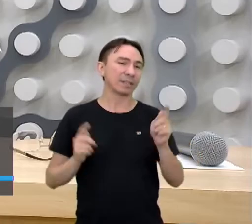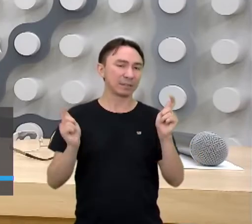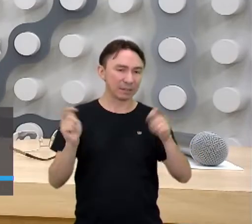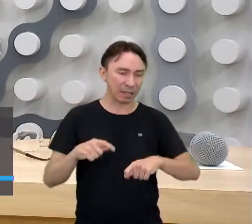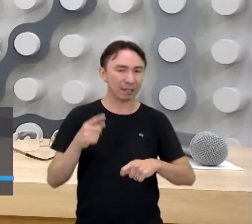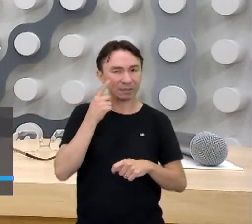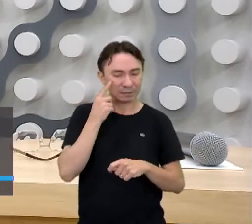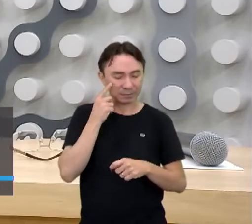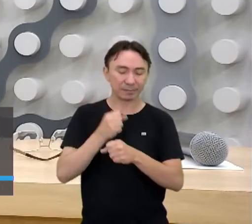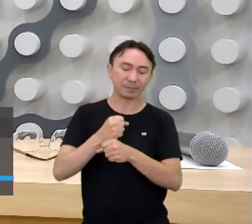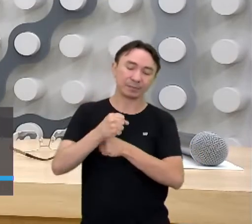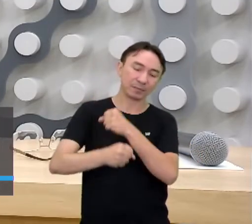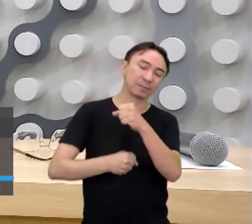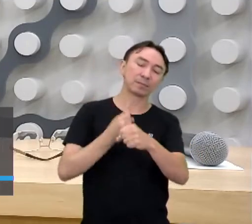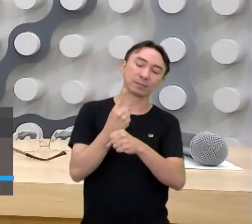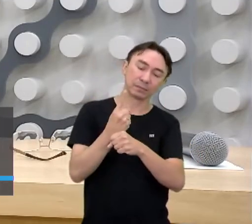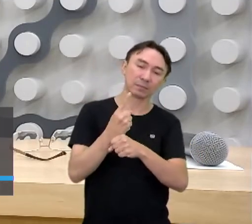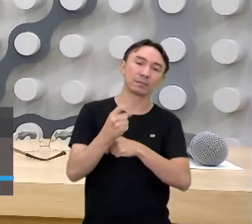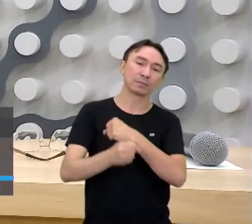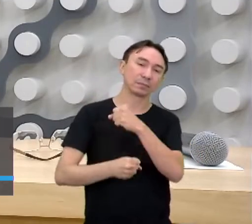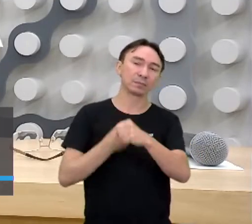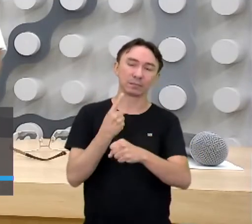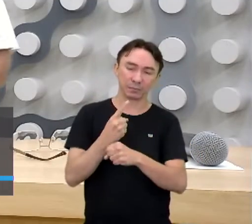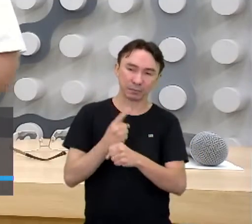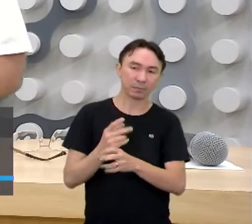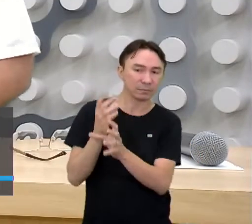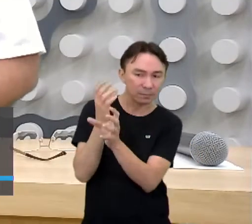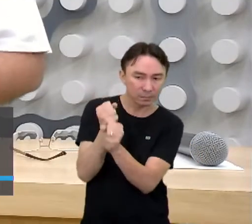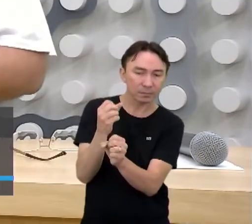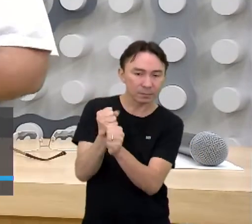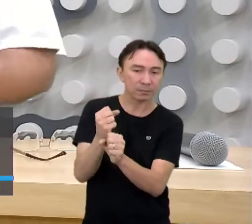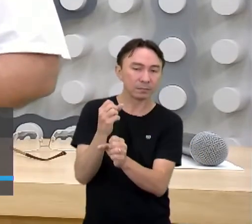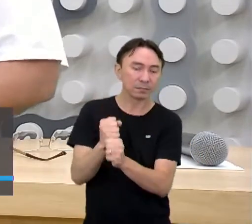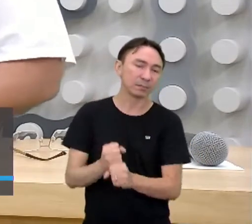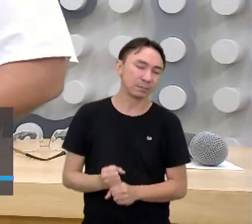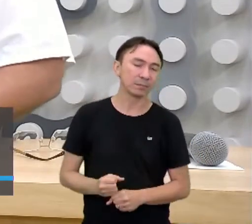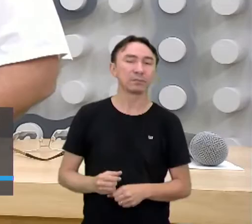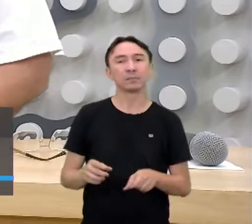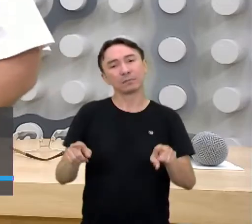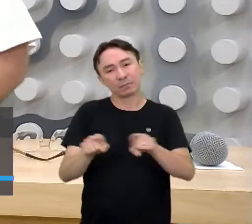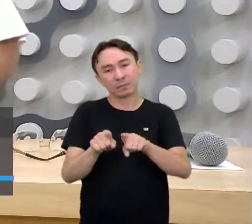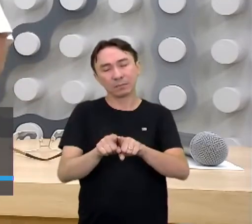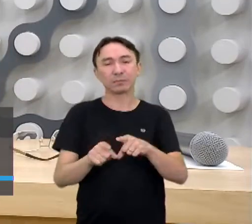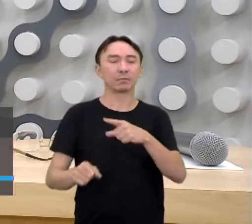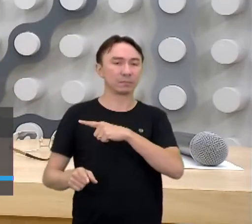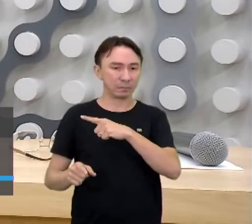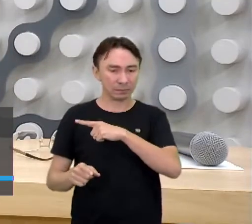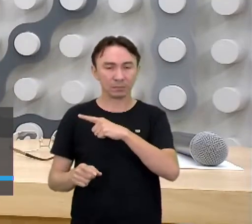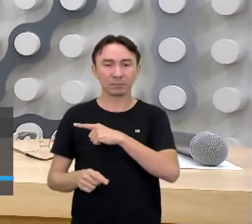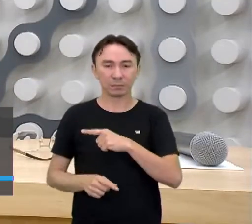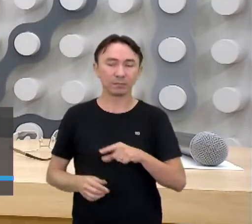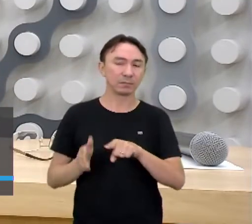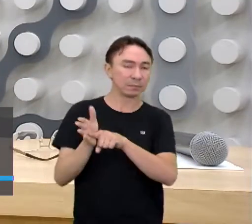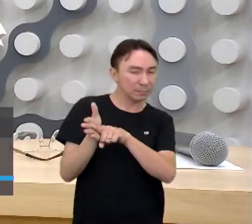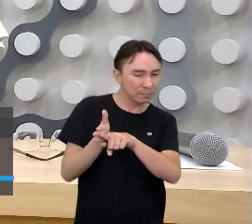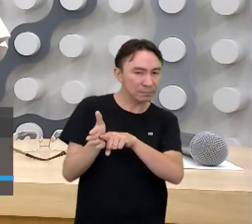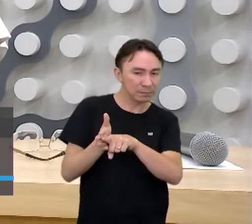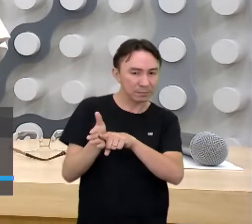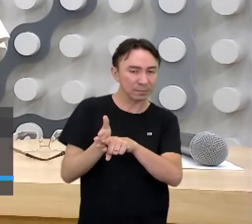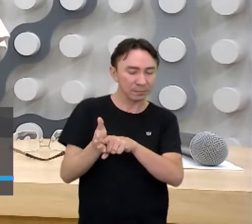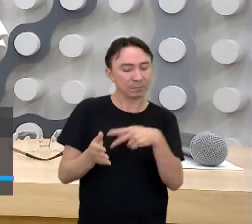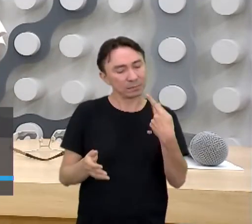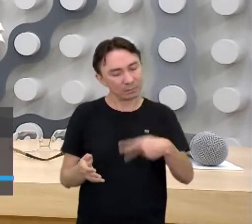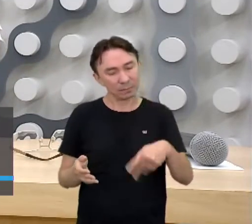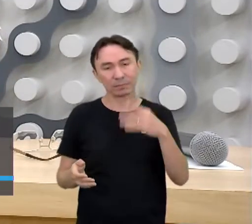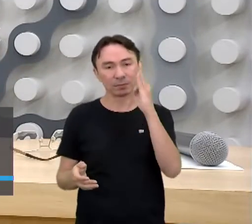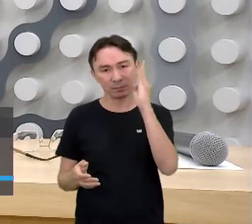anuais. Lógico que nós temos os censos aqui no Brasil, que vai de 10 em 10 anos, né, mas tem aí também pesquisas aí